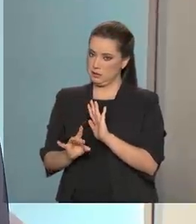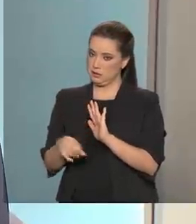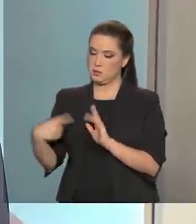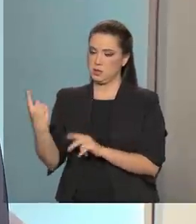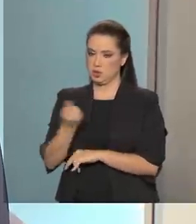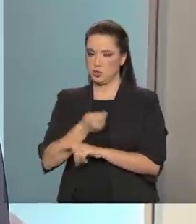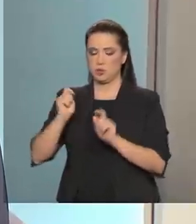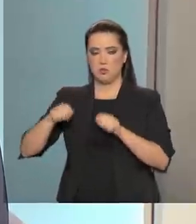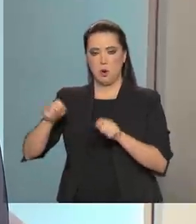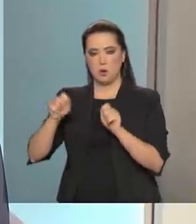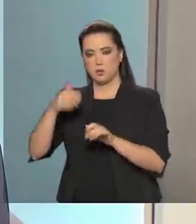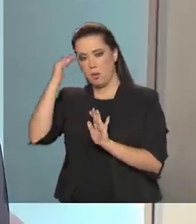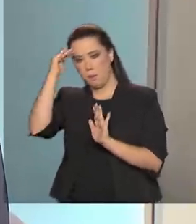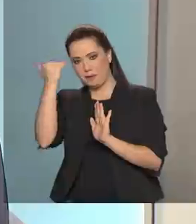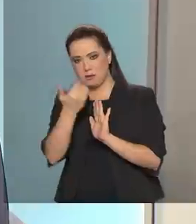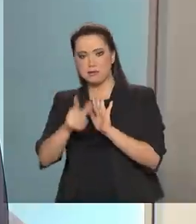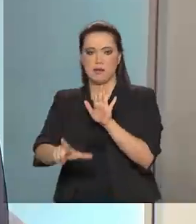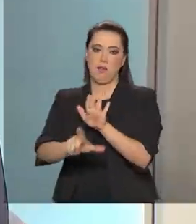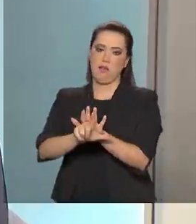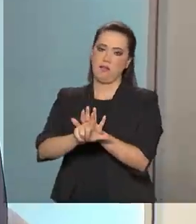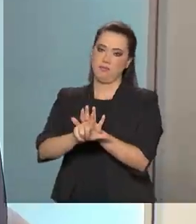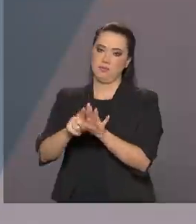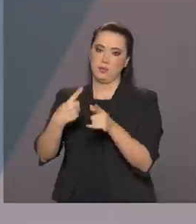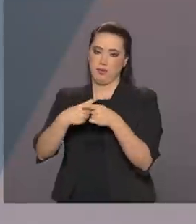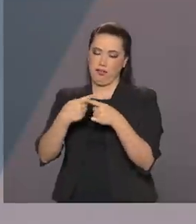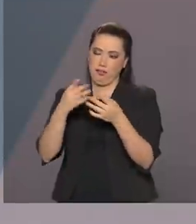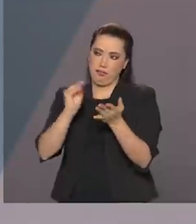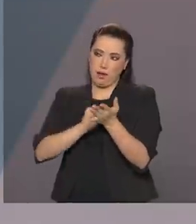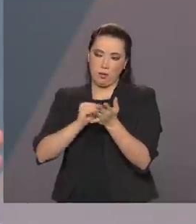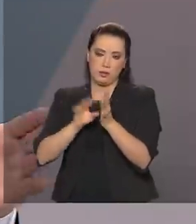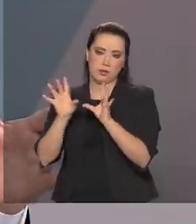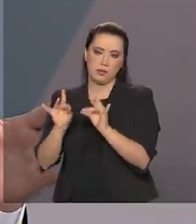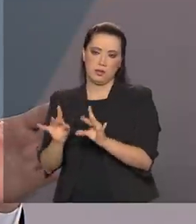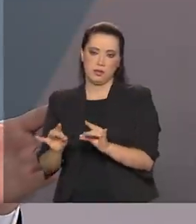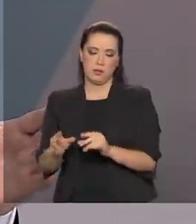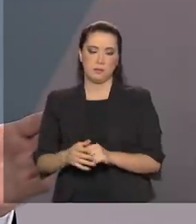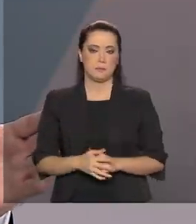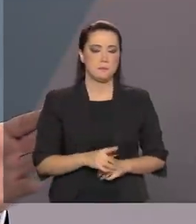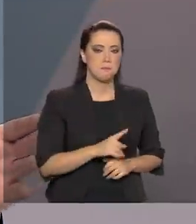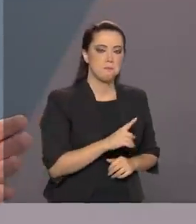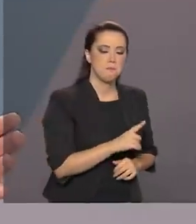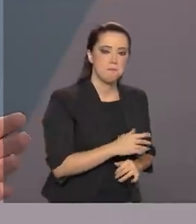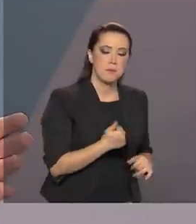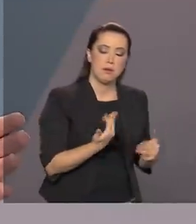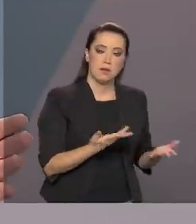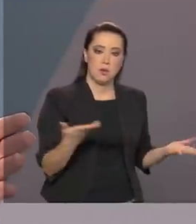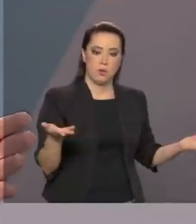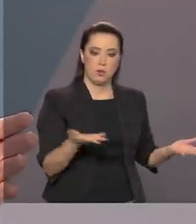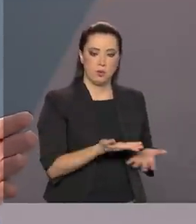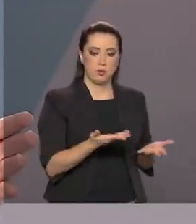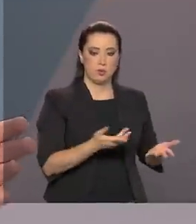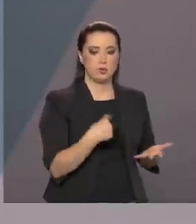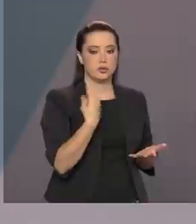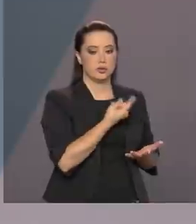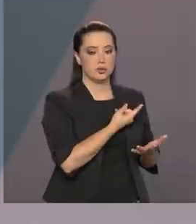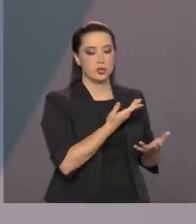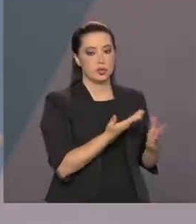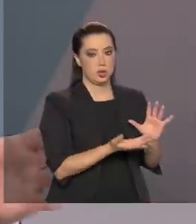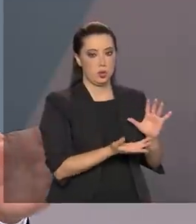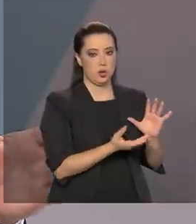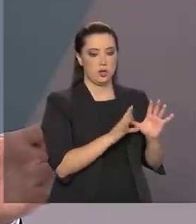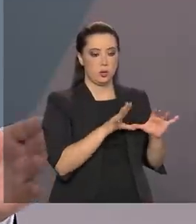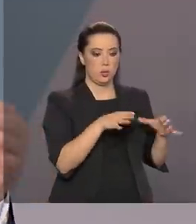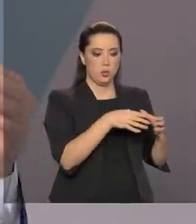possamos cumprir a lei. E agora, nós estamos nesse processo na Autoridade Nacional de Proteção de Dados